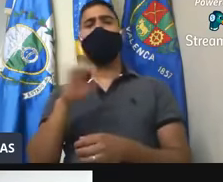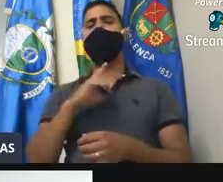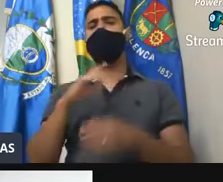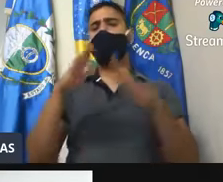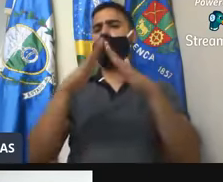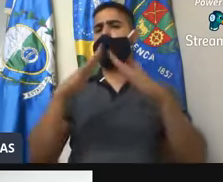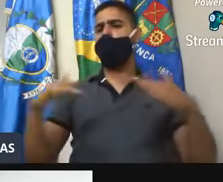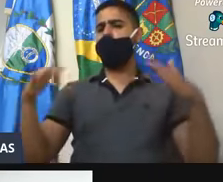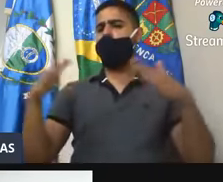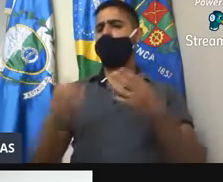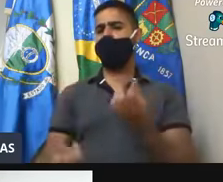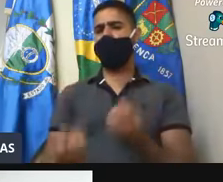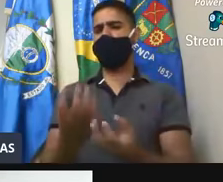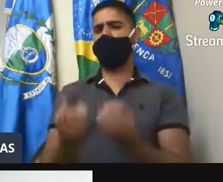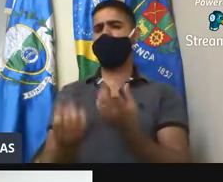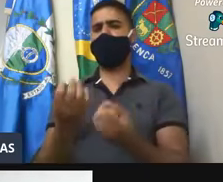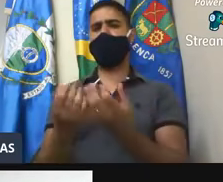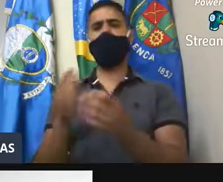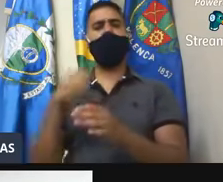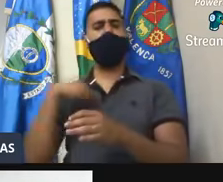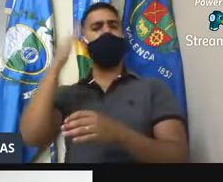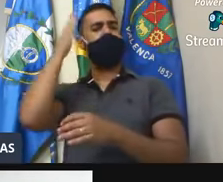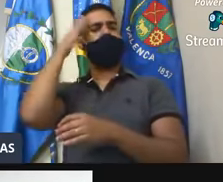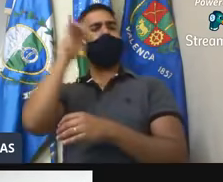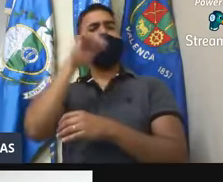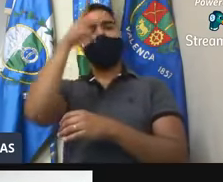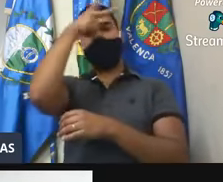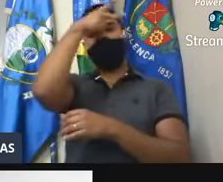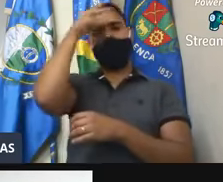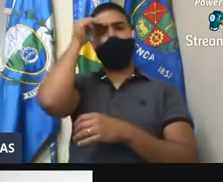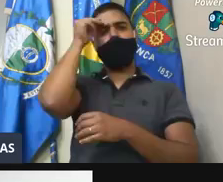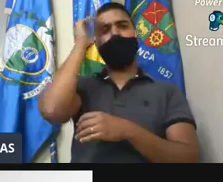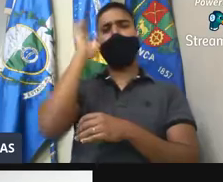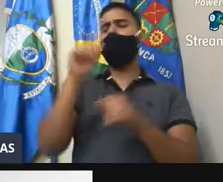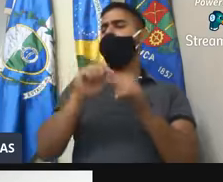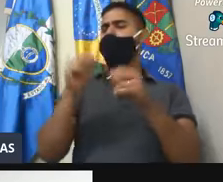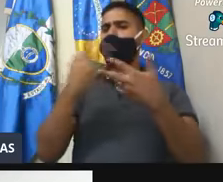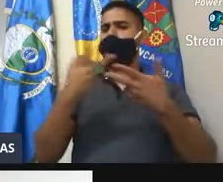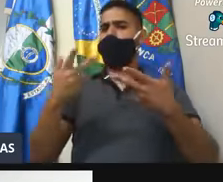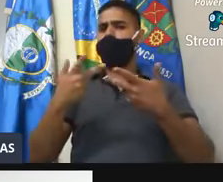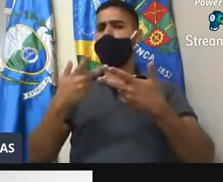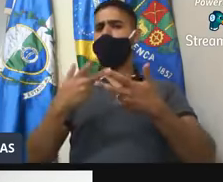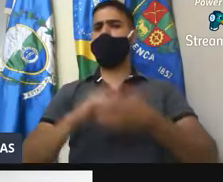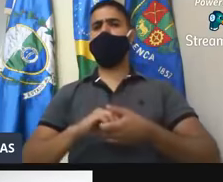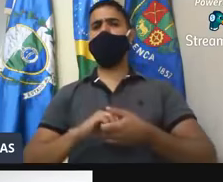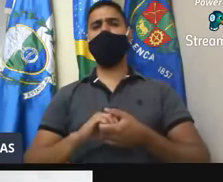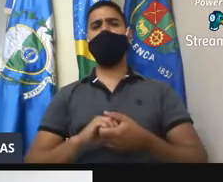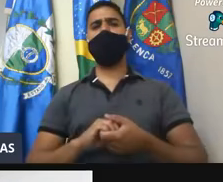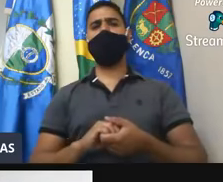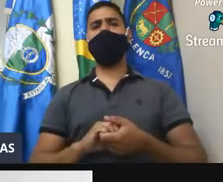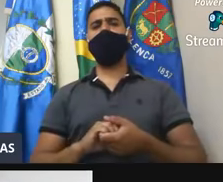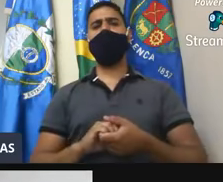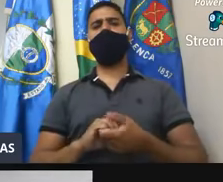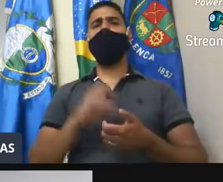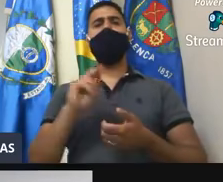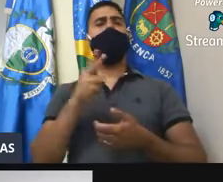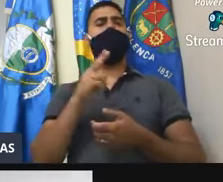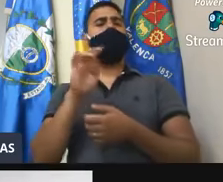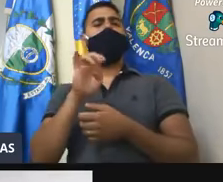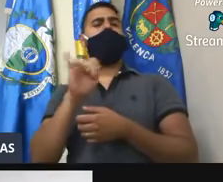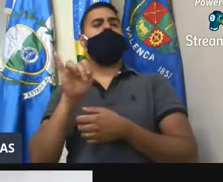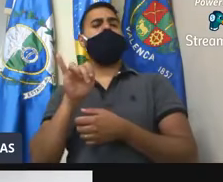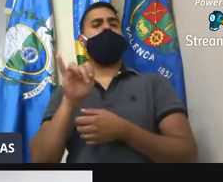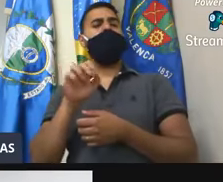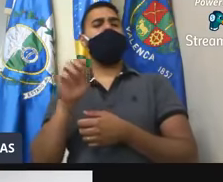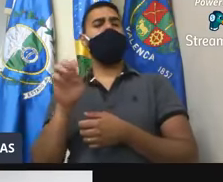de mata aí, e eu não sei se a prefeitura já toma algum tipo de providência, não sei se o Estado toma algum tipo de providência,